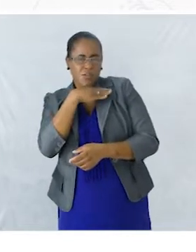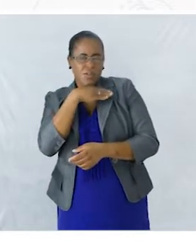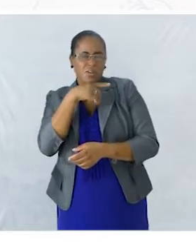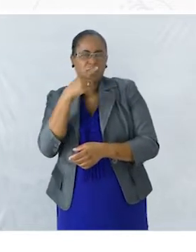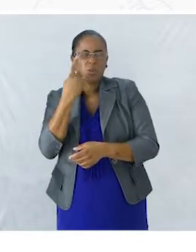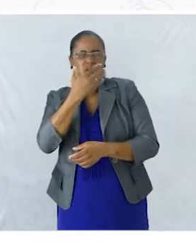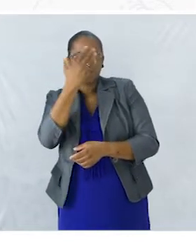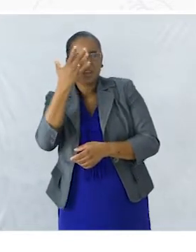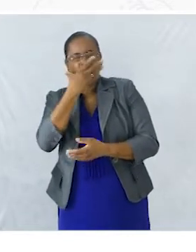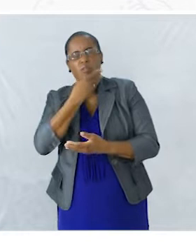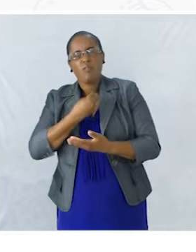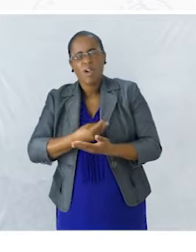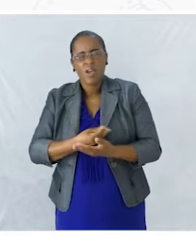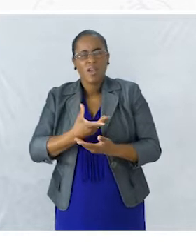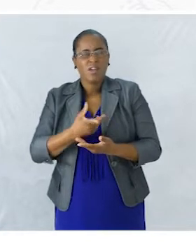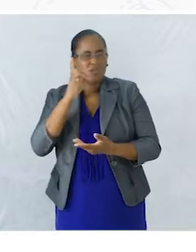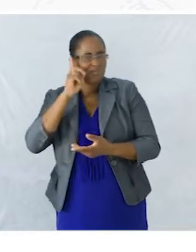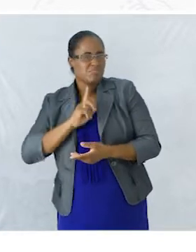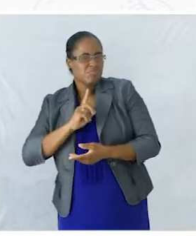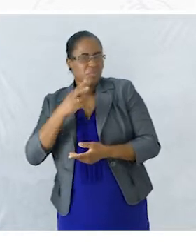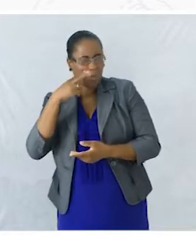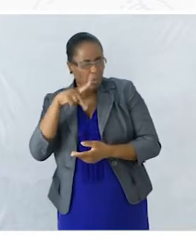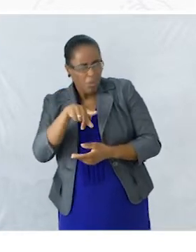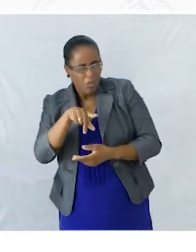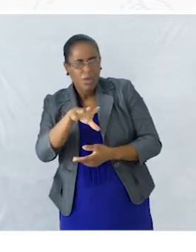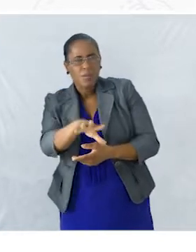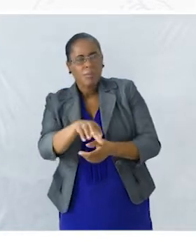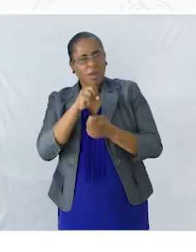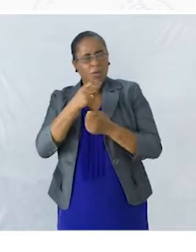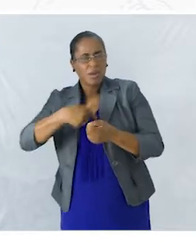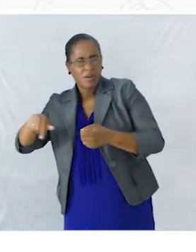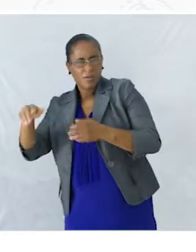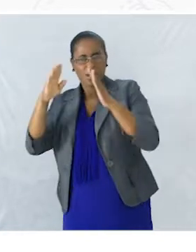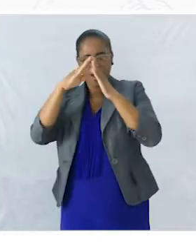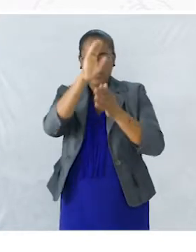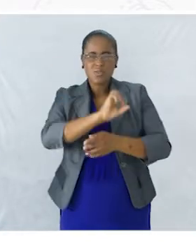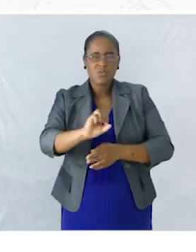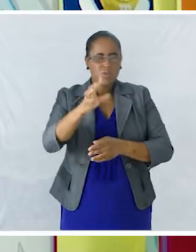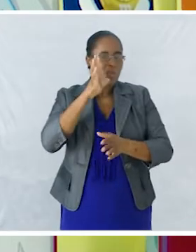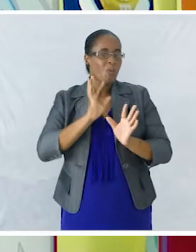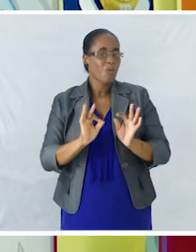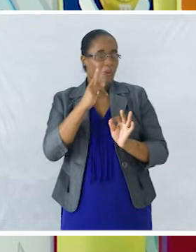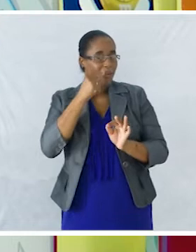velhinha O encontrou E o levou Para sua casa Onde cuidou dele